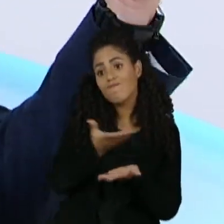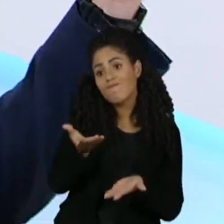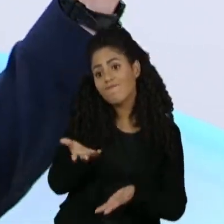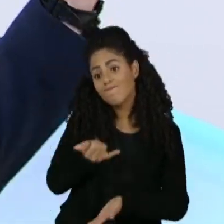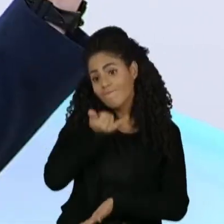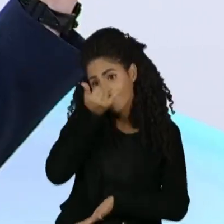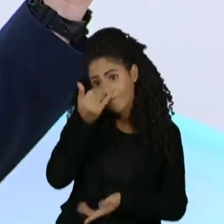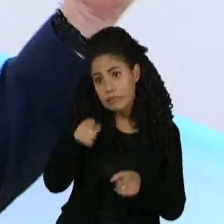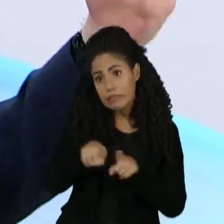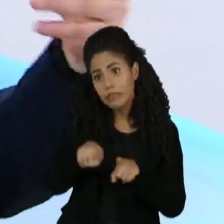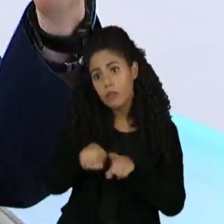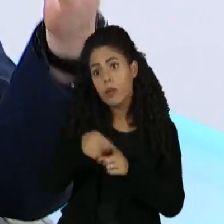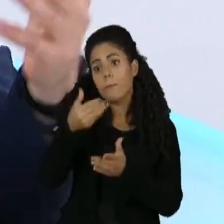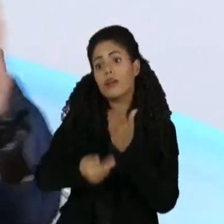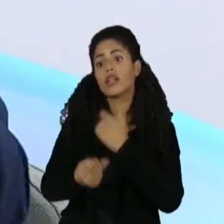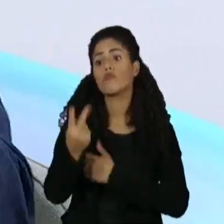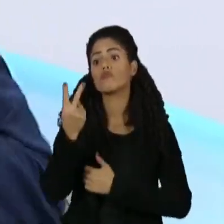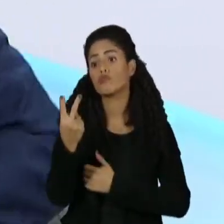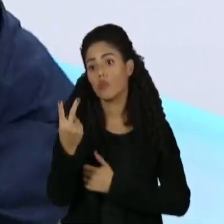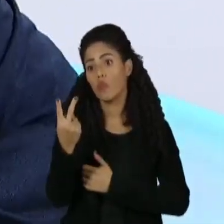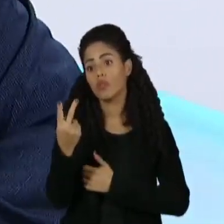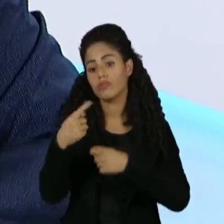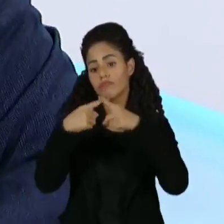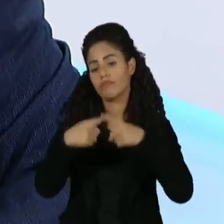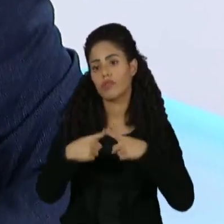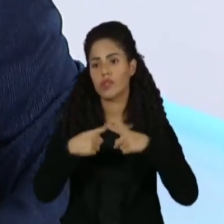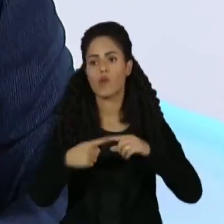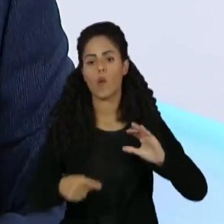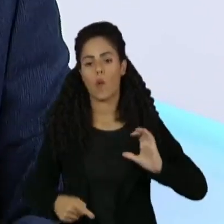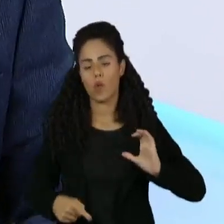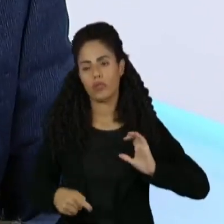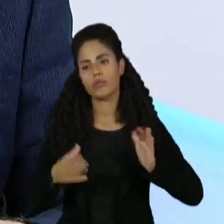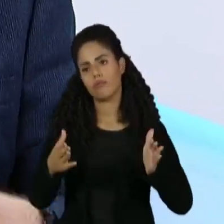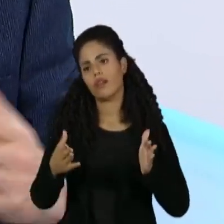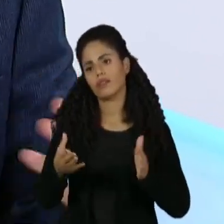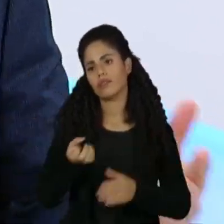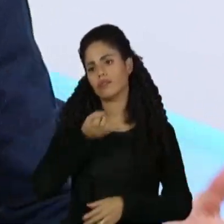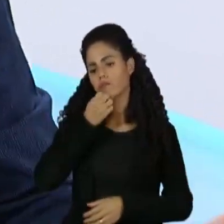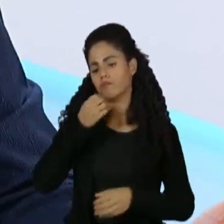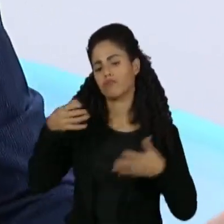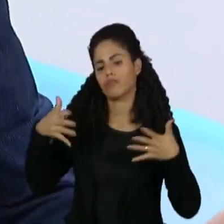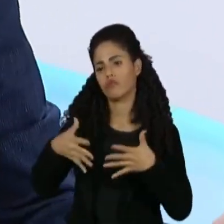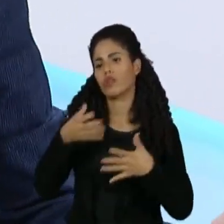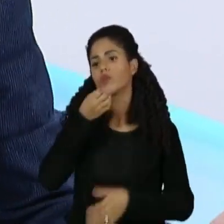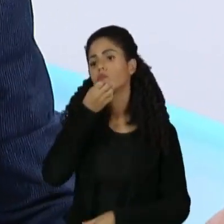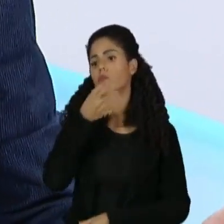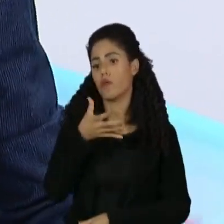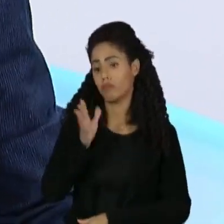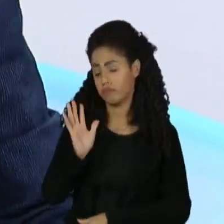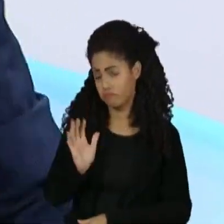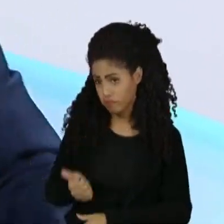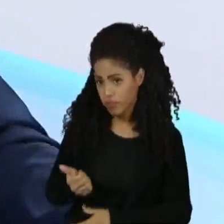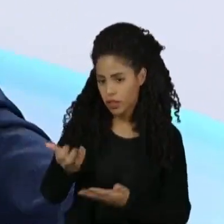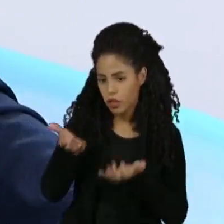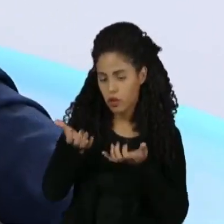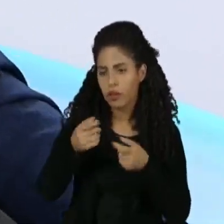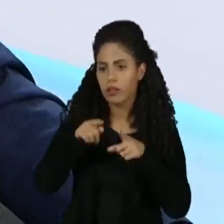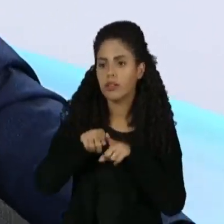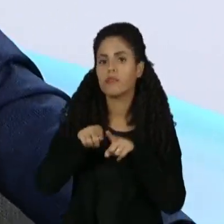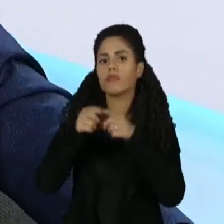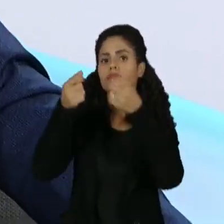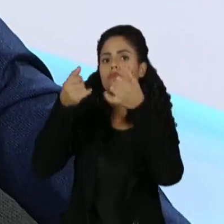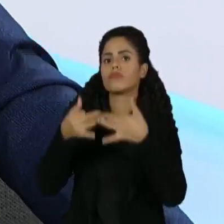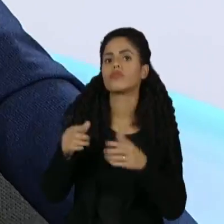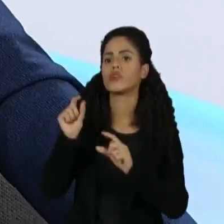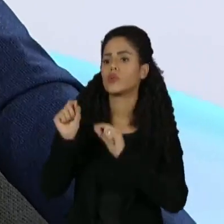perdeu dois contra o Corinthians, escudida, existe, acontece, mas é um grande jogador, é um grande jogador. E nós queremos que ele venha. E um detalhe,